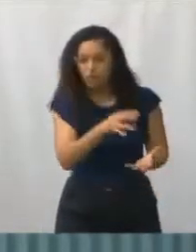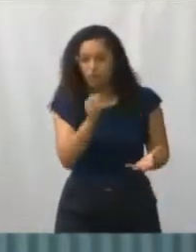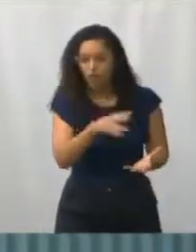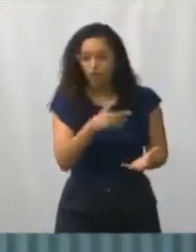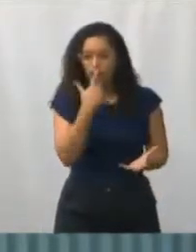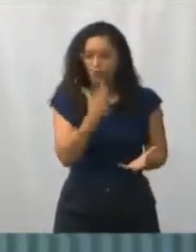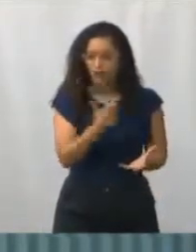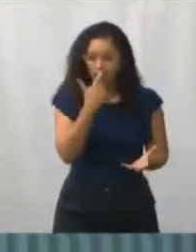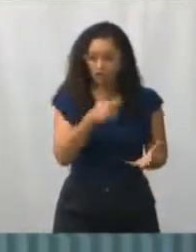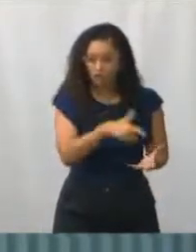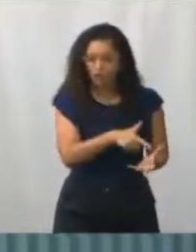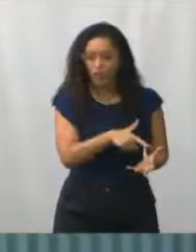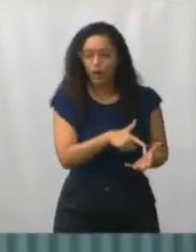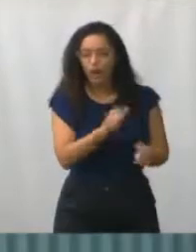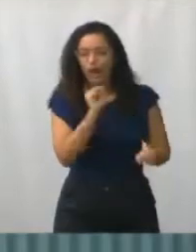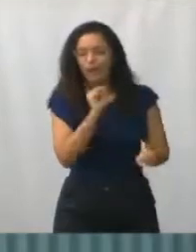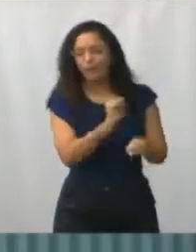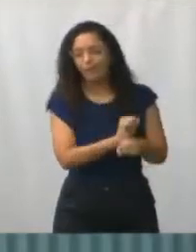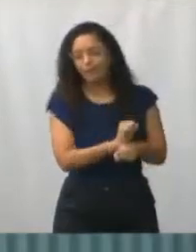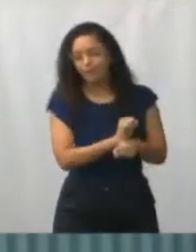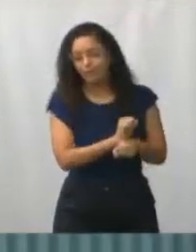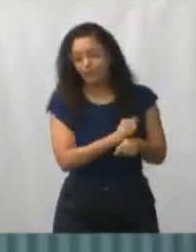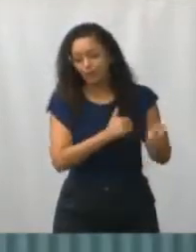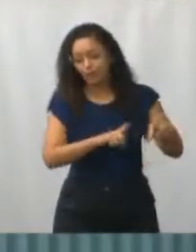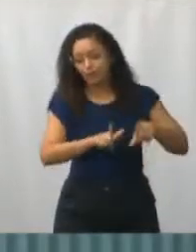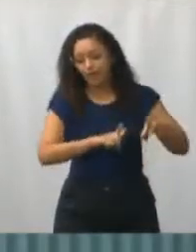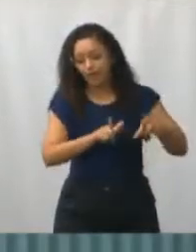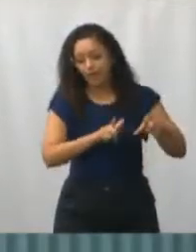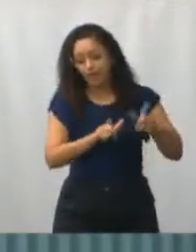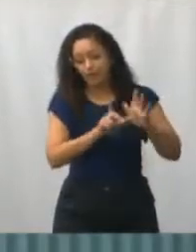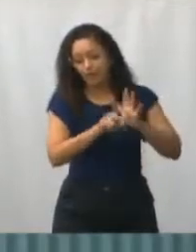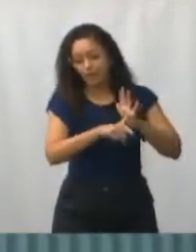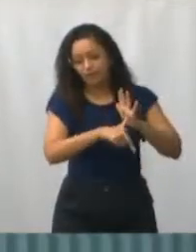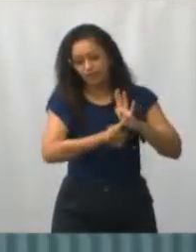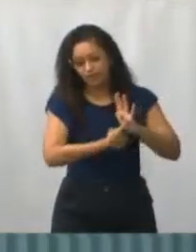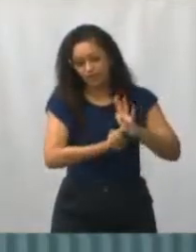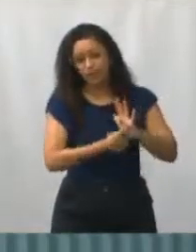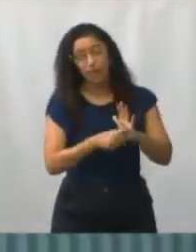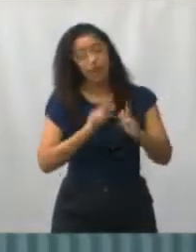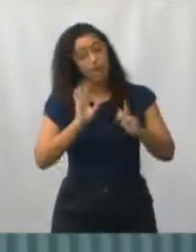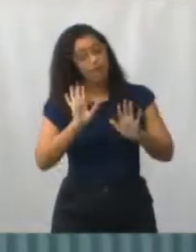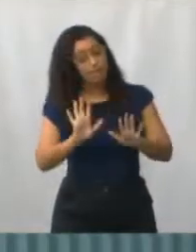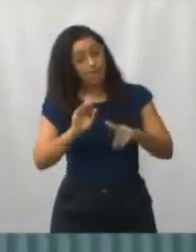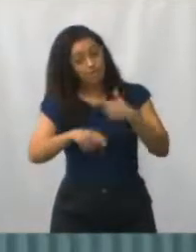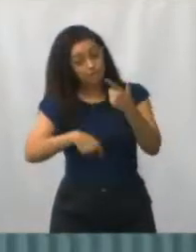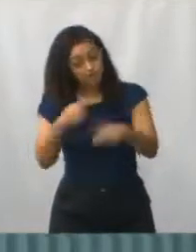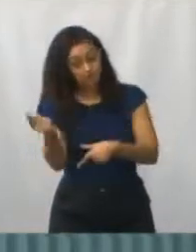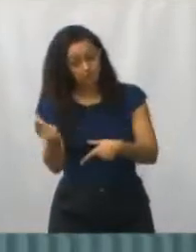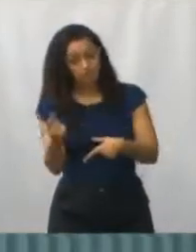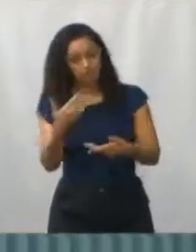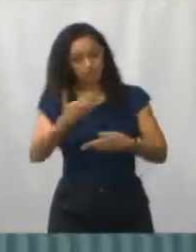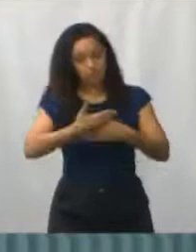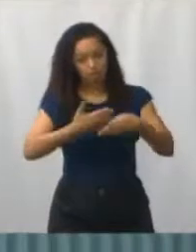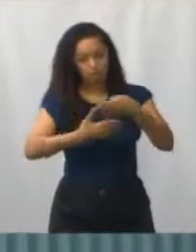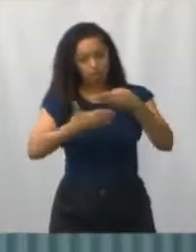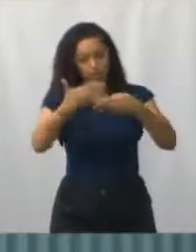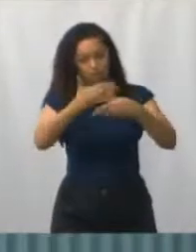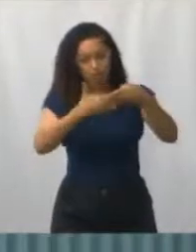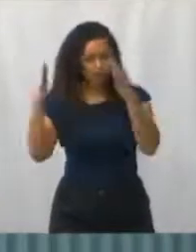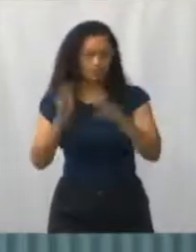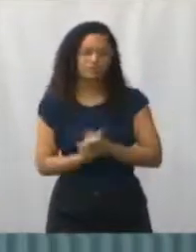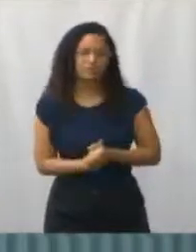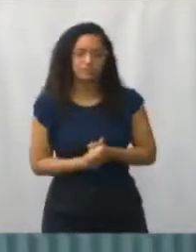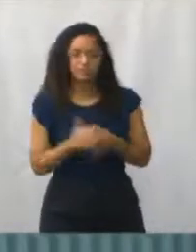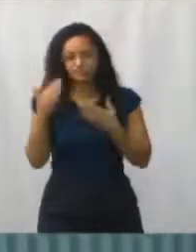assim que esse acesso ao bairro for executado, a gente tem a certeza que ali vai melhorar e a gente fazer um trabalho em